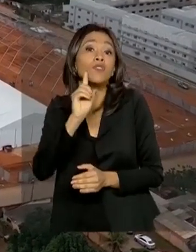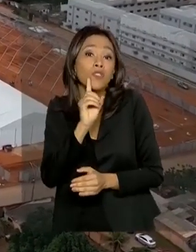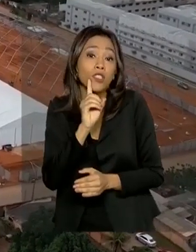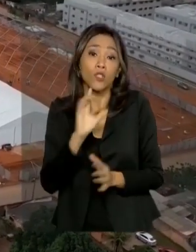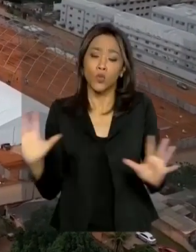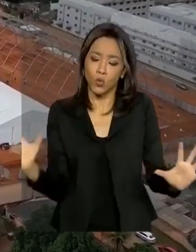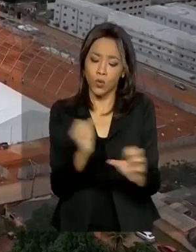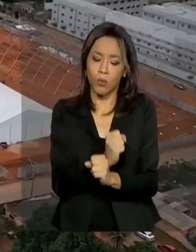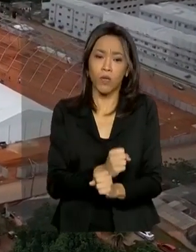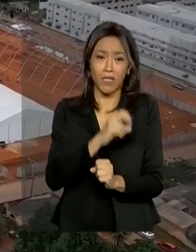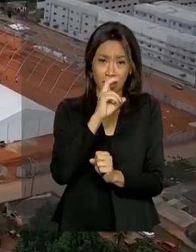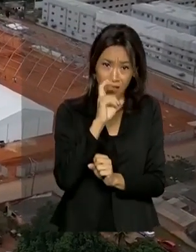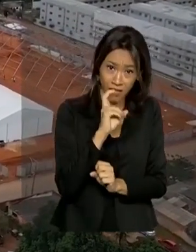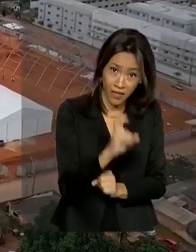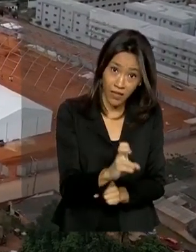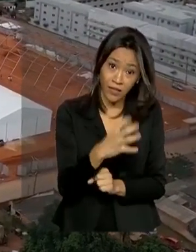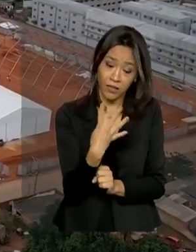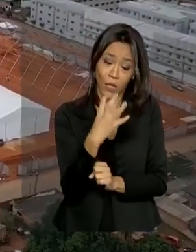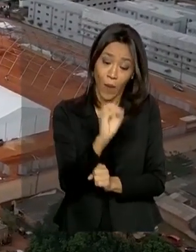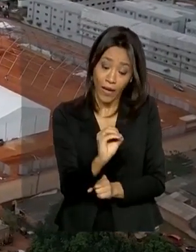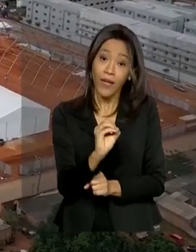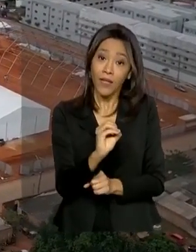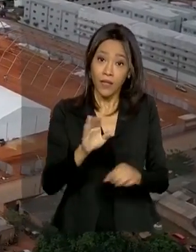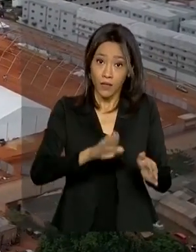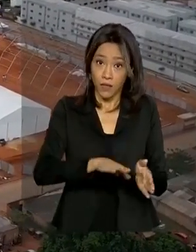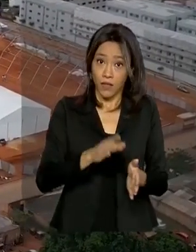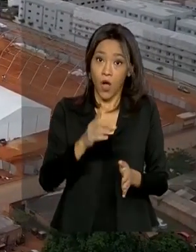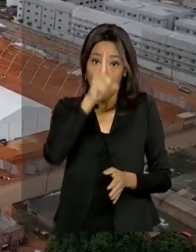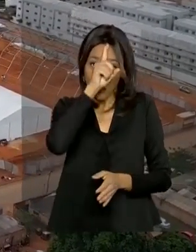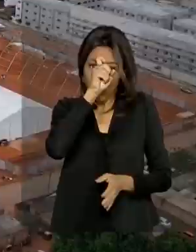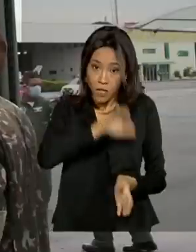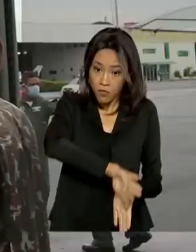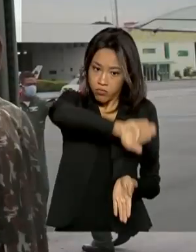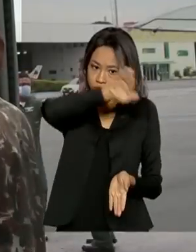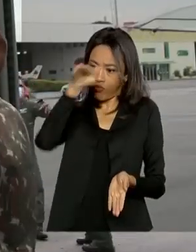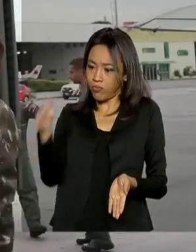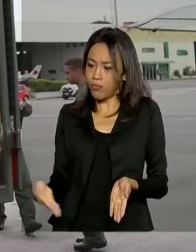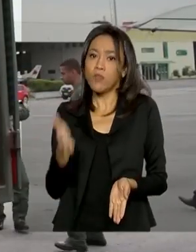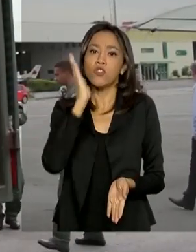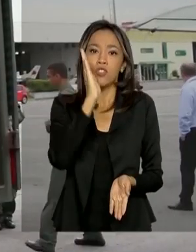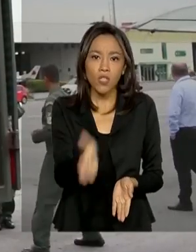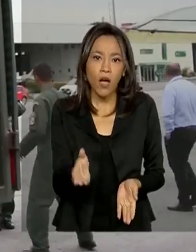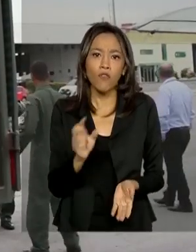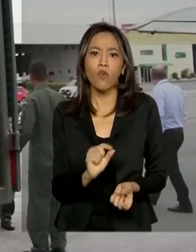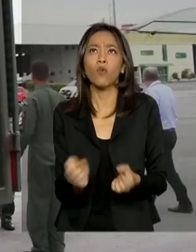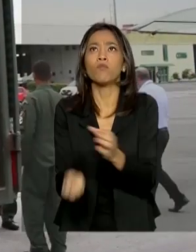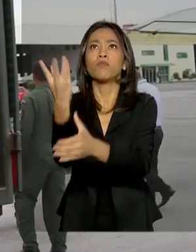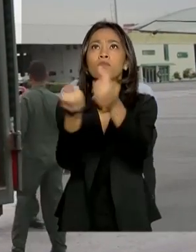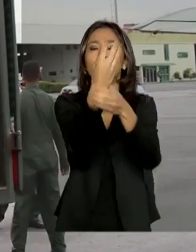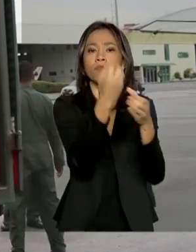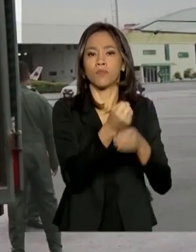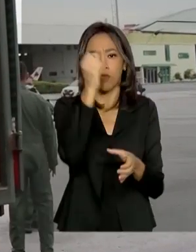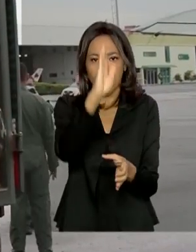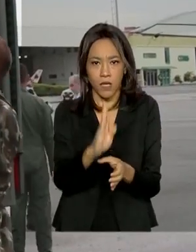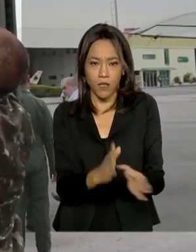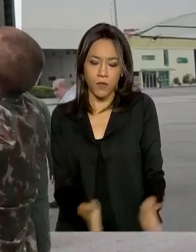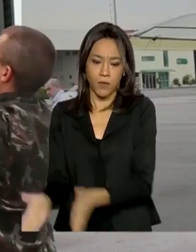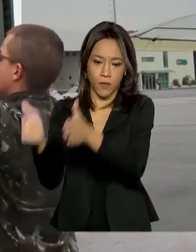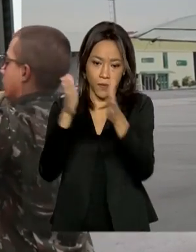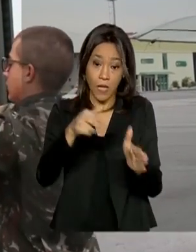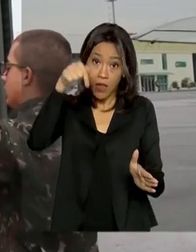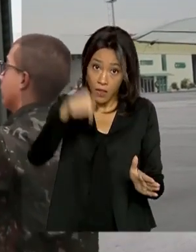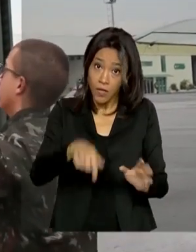540 estruturas desse tipo já foram instaladas no Brasil. Neste mês, o governo federal também entregou